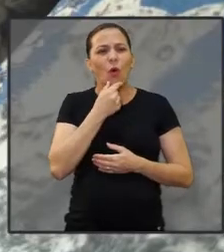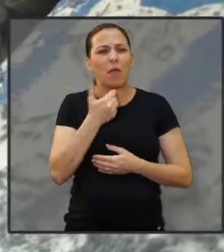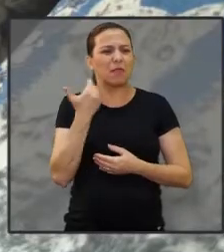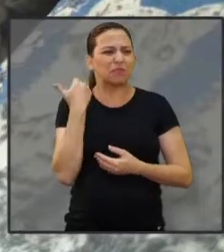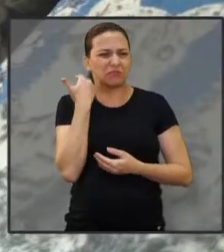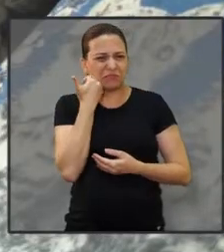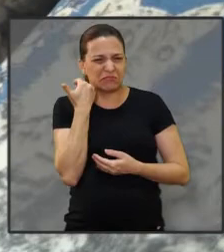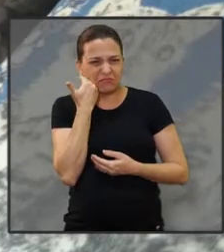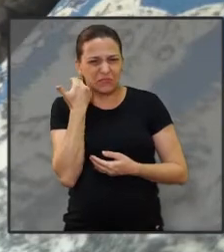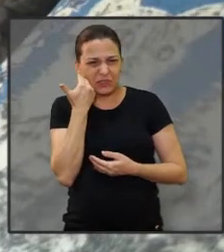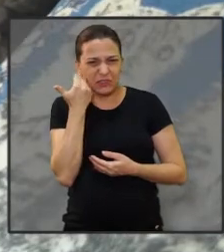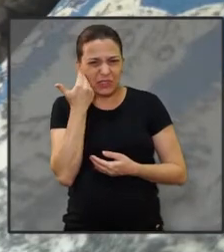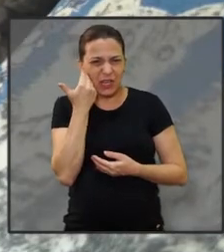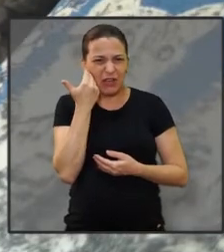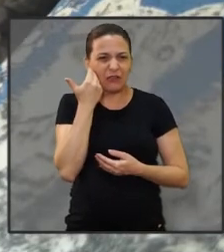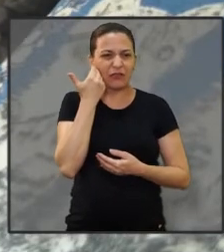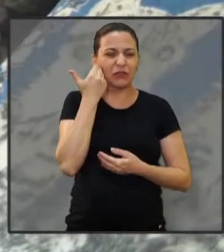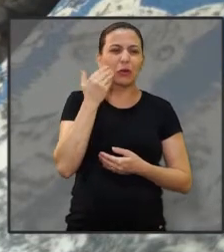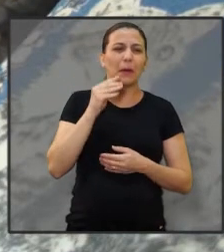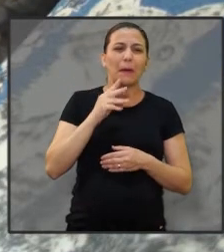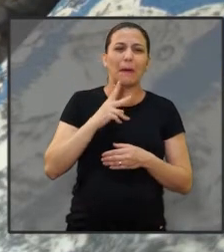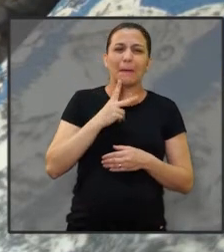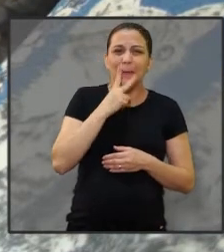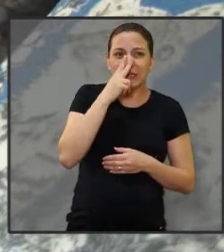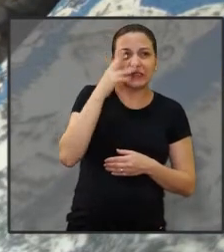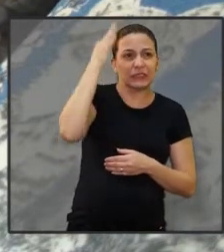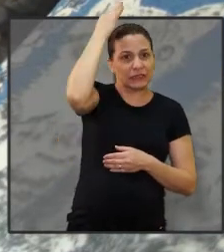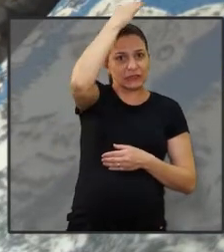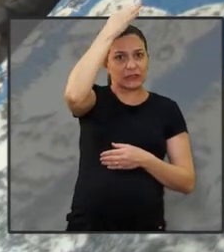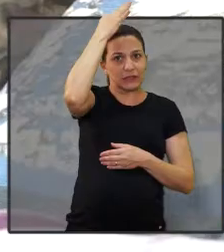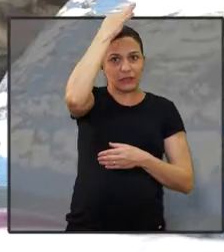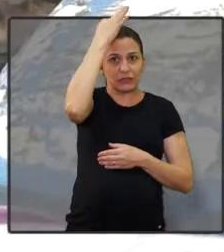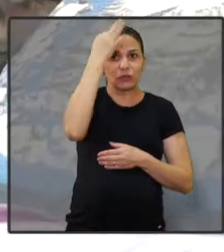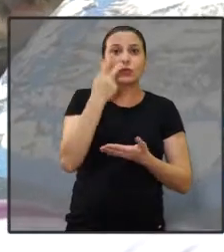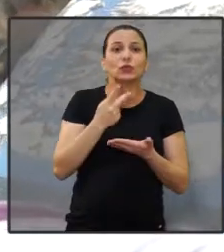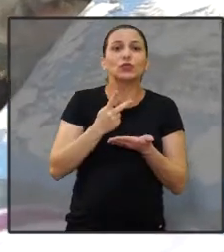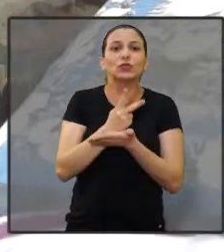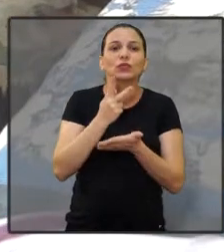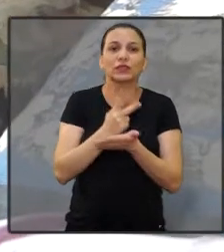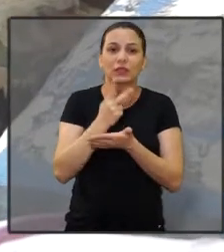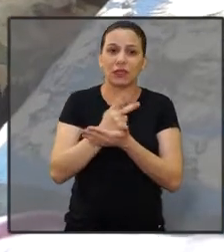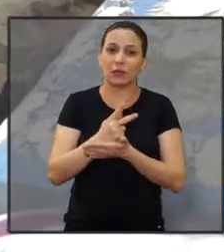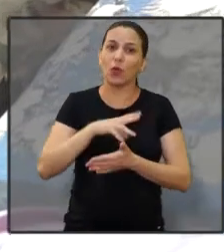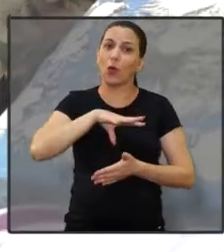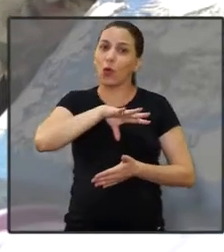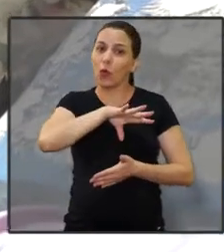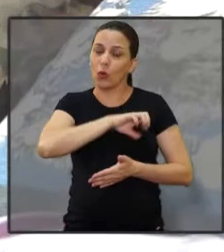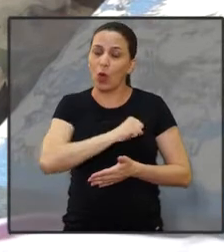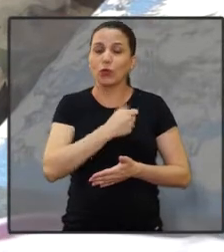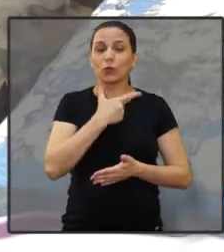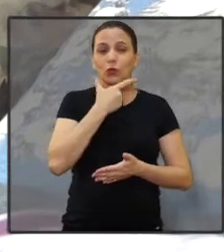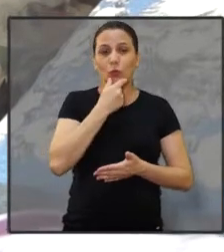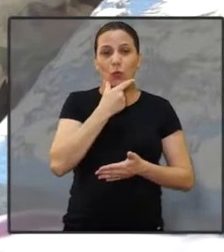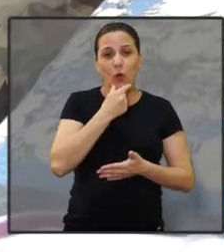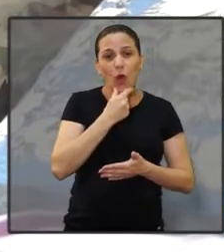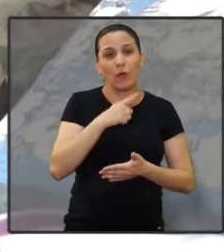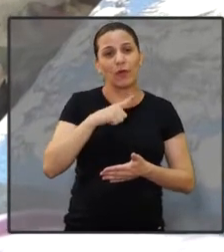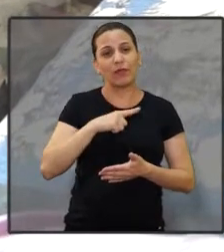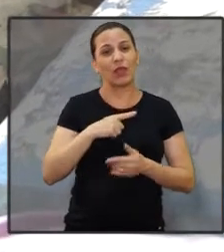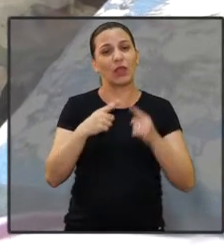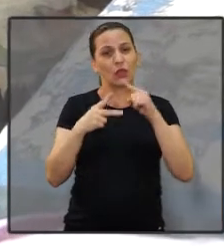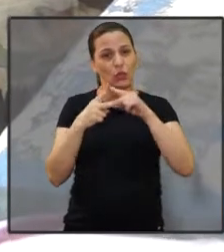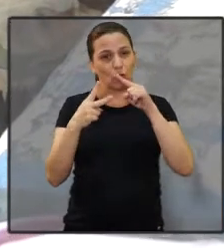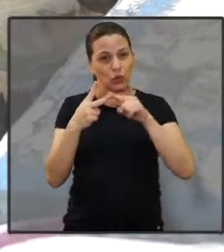fazer o que ele faria, sempre um santinho. Não que eu estou falando mal dos homens. Nem todos. Eu gosto muito, são meus amigos, são meus